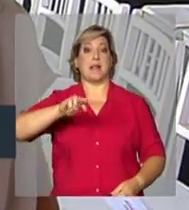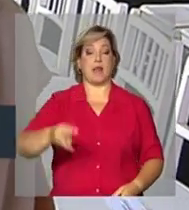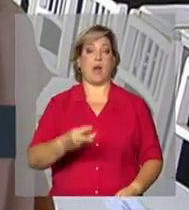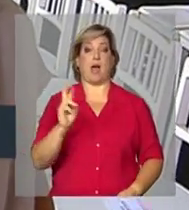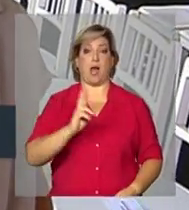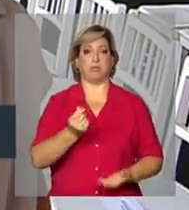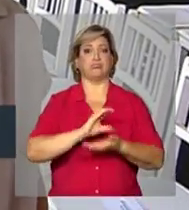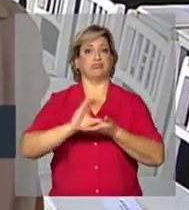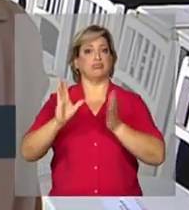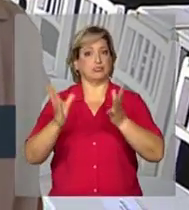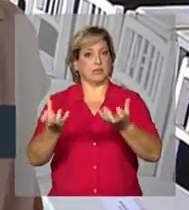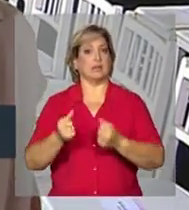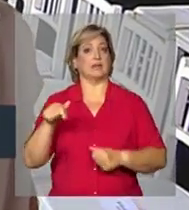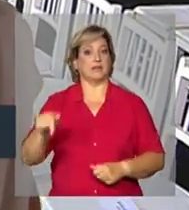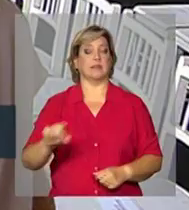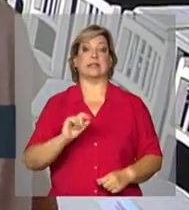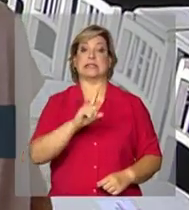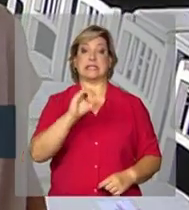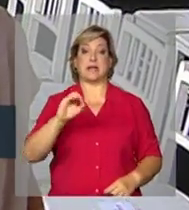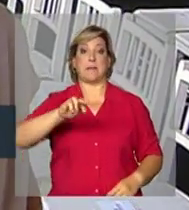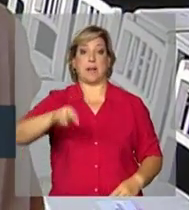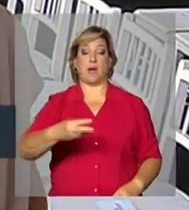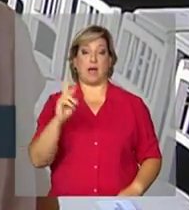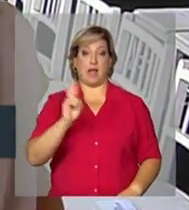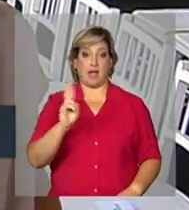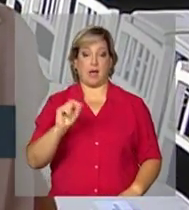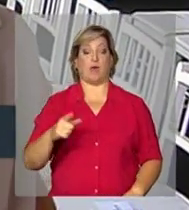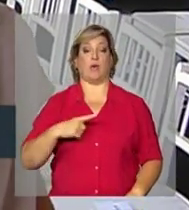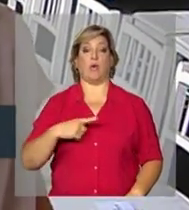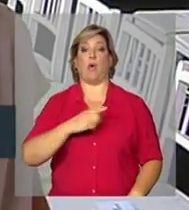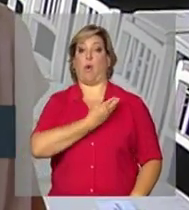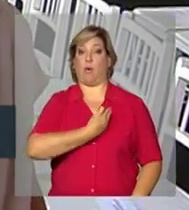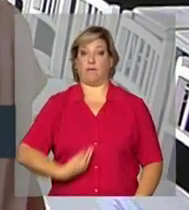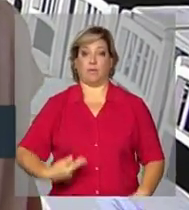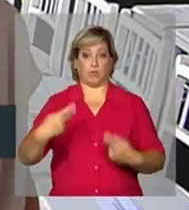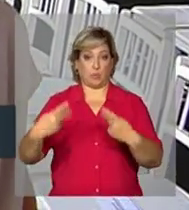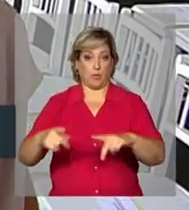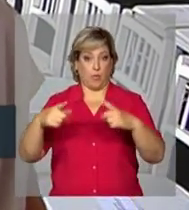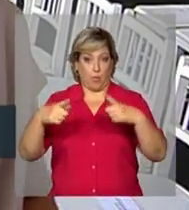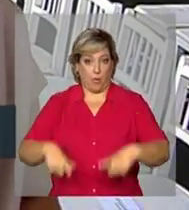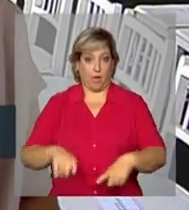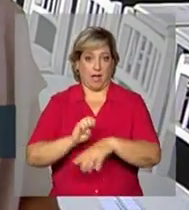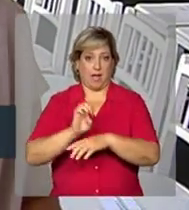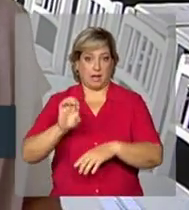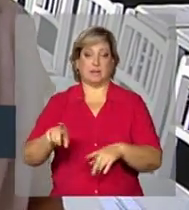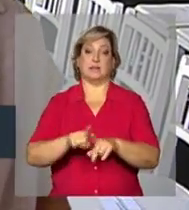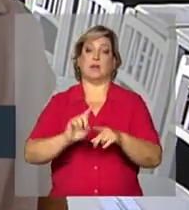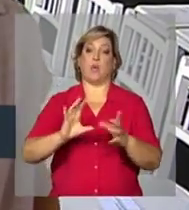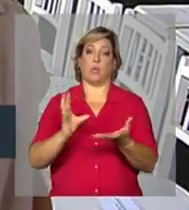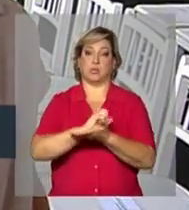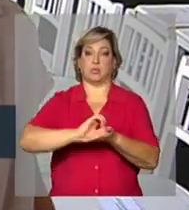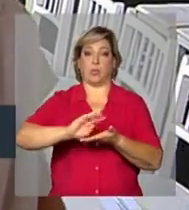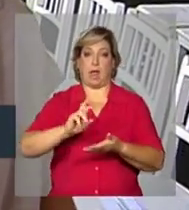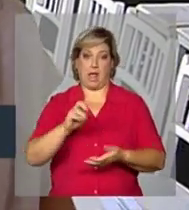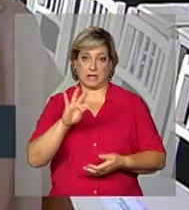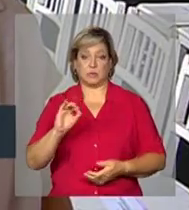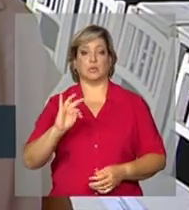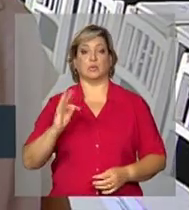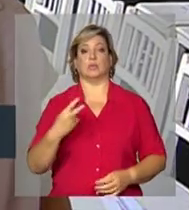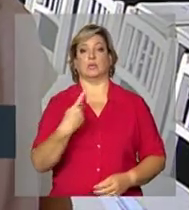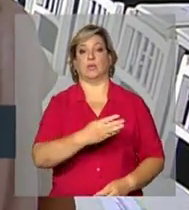sendo 100 milhões de reais investidos pelo governo local e o restante pelo governo federal. Os primeiros